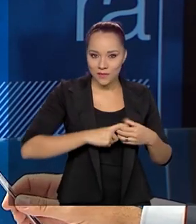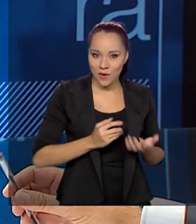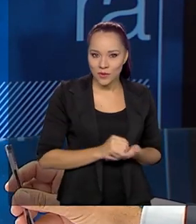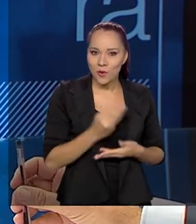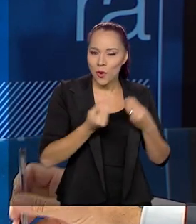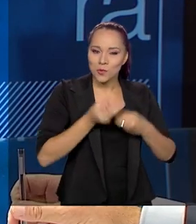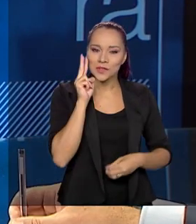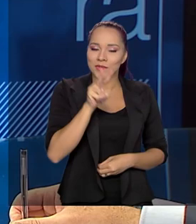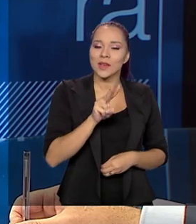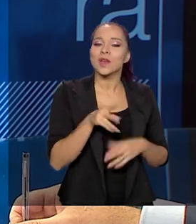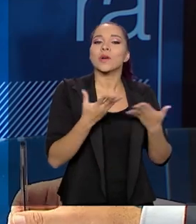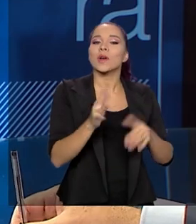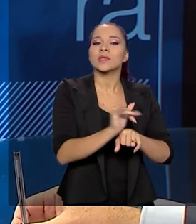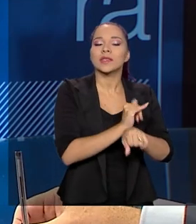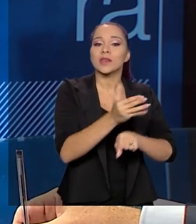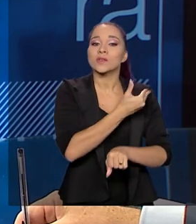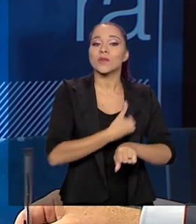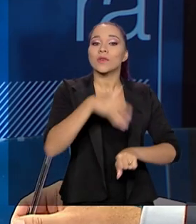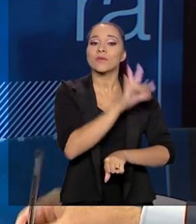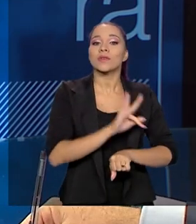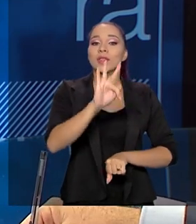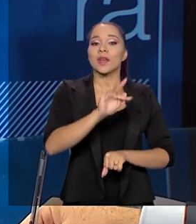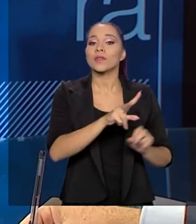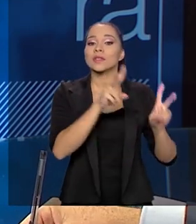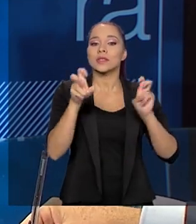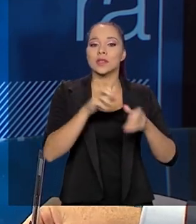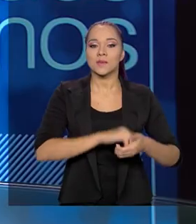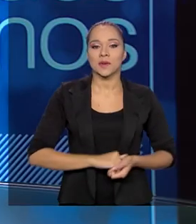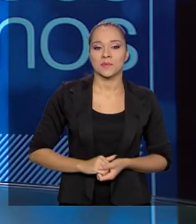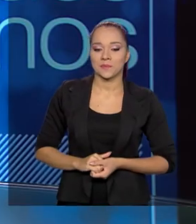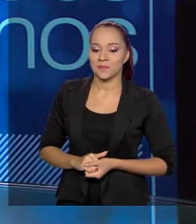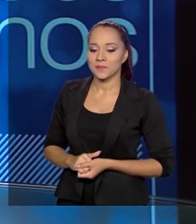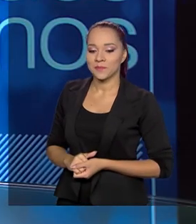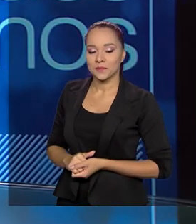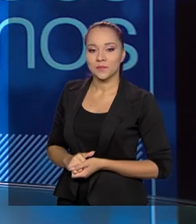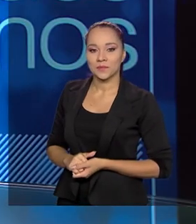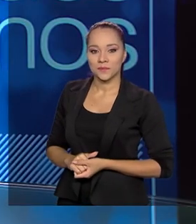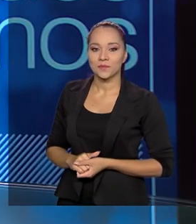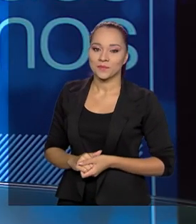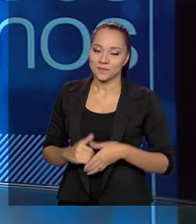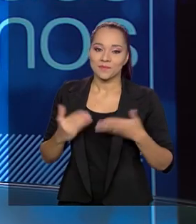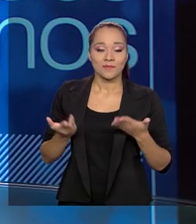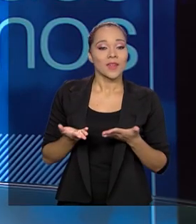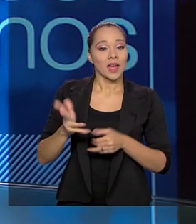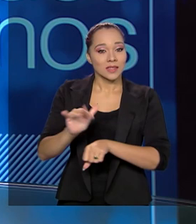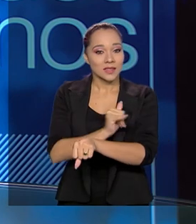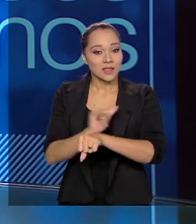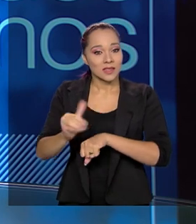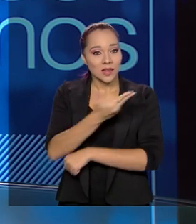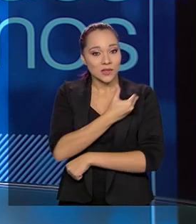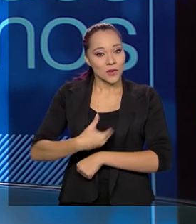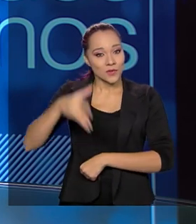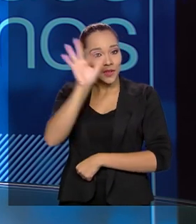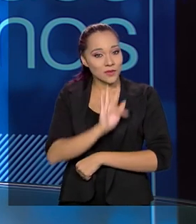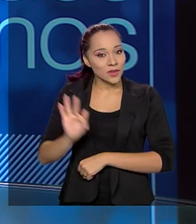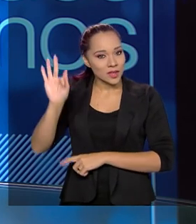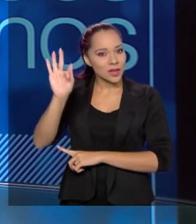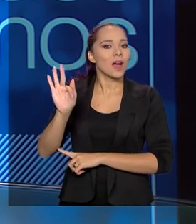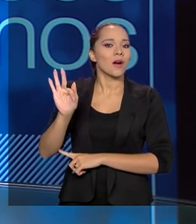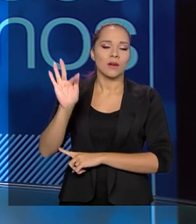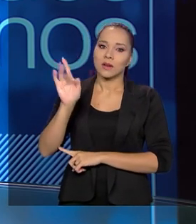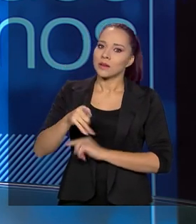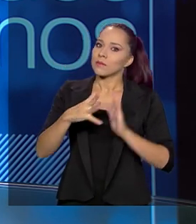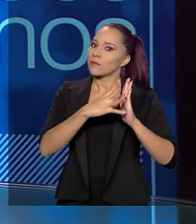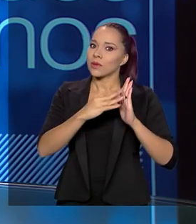o senhor está vendo e as ações do governo federal nesse sentido. Olha, as ações do governo federal nesse sentido se viram de